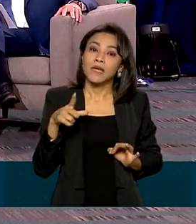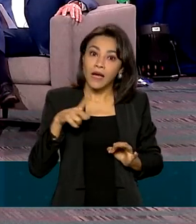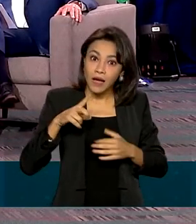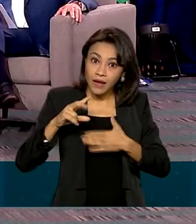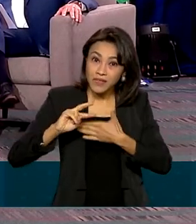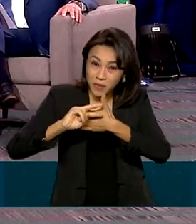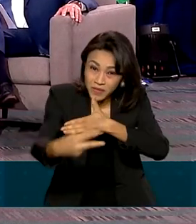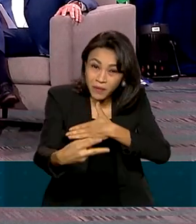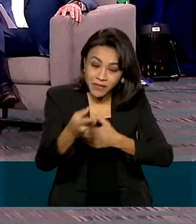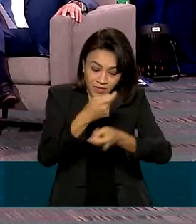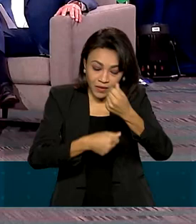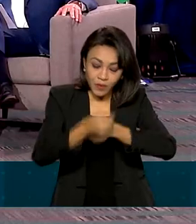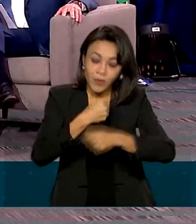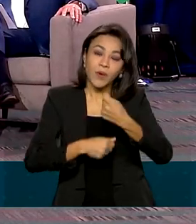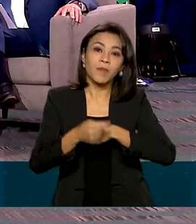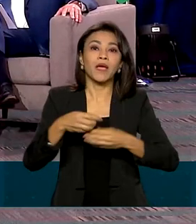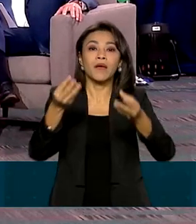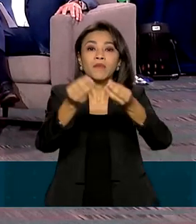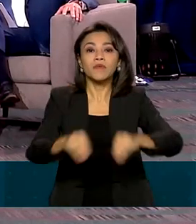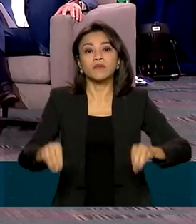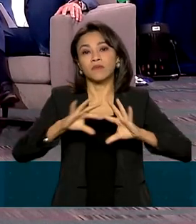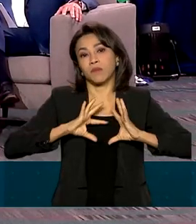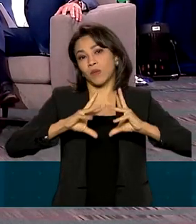danosas para todos nós.